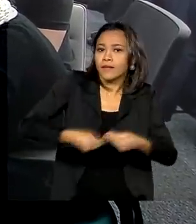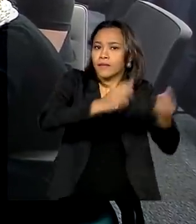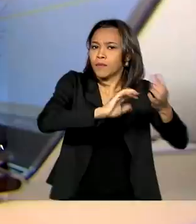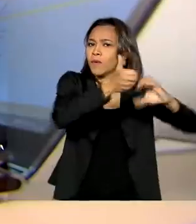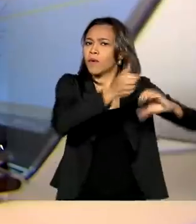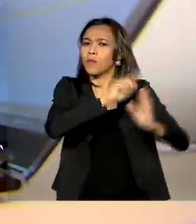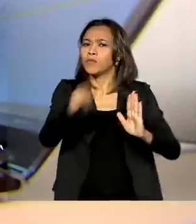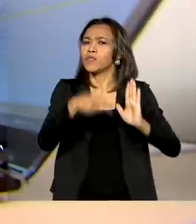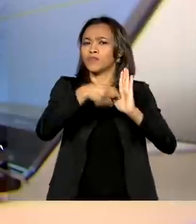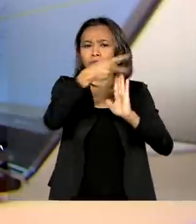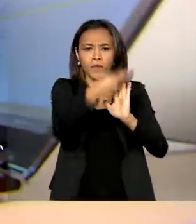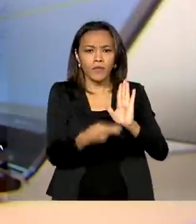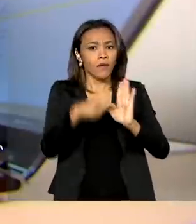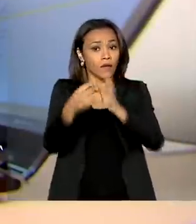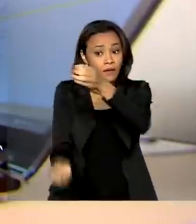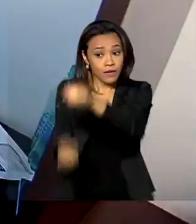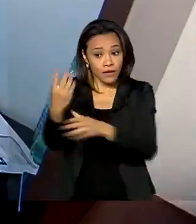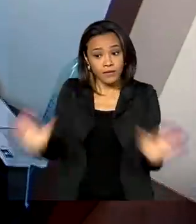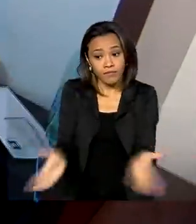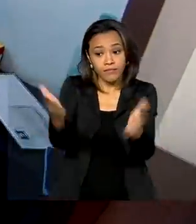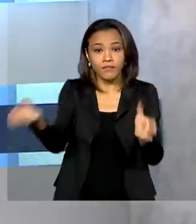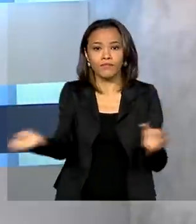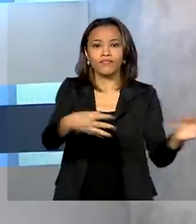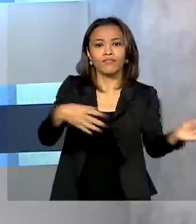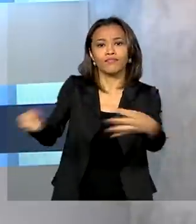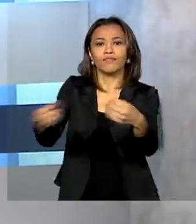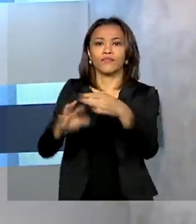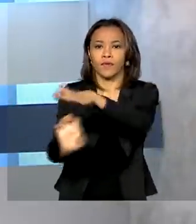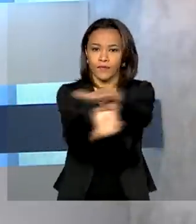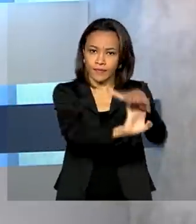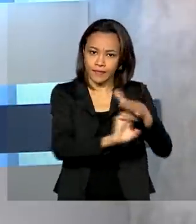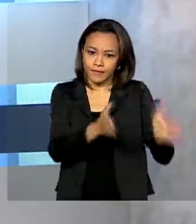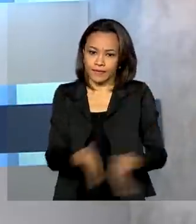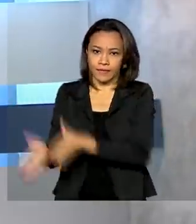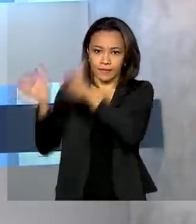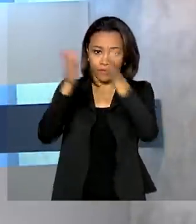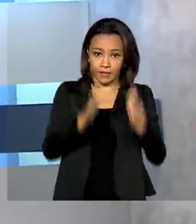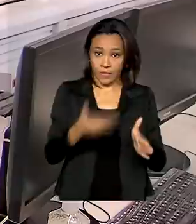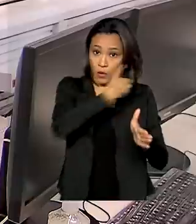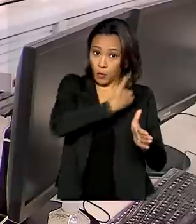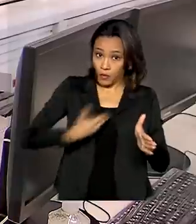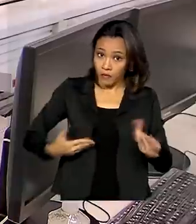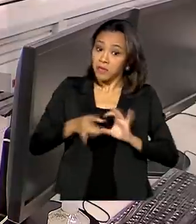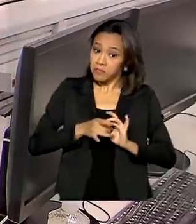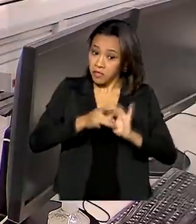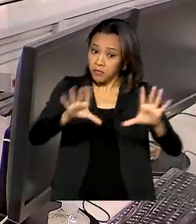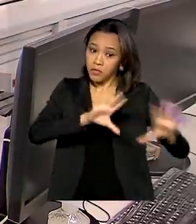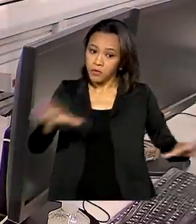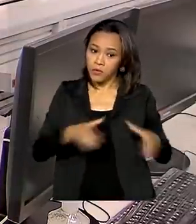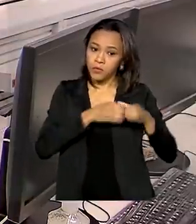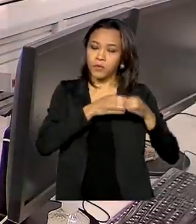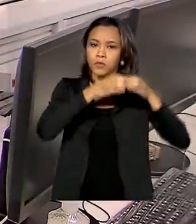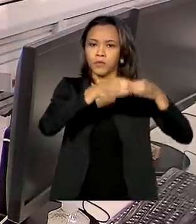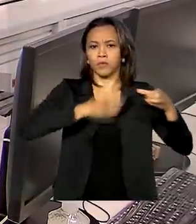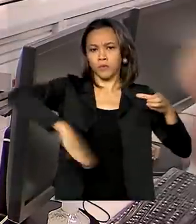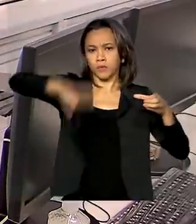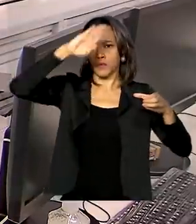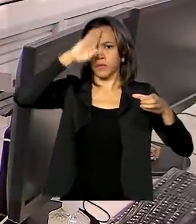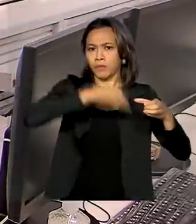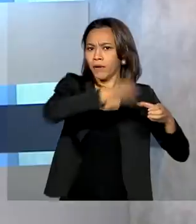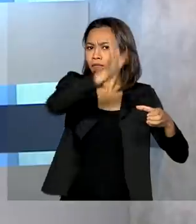objetivo de estimular a criação de novas empresas. Governo autoriza o uso das forças armadas nas eleições